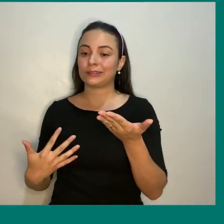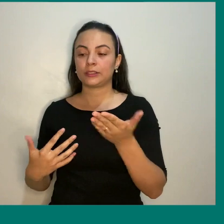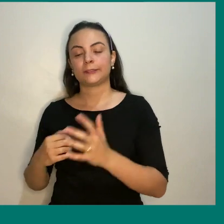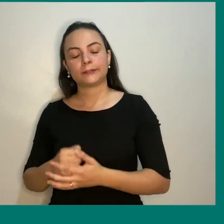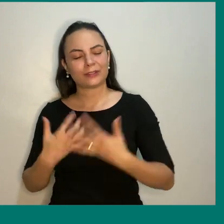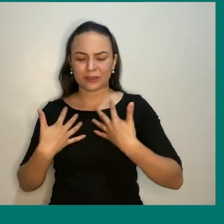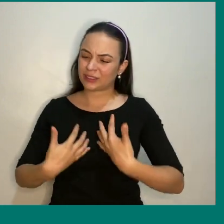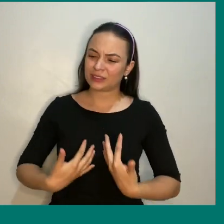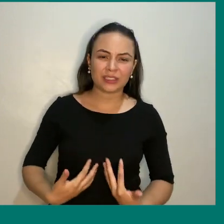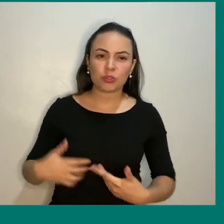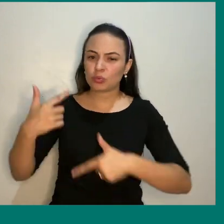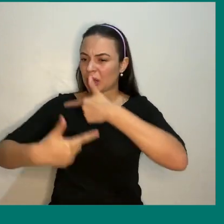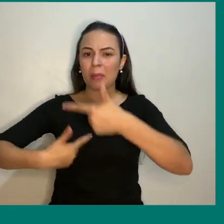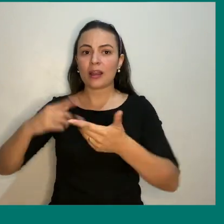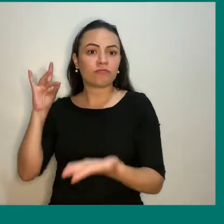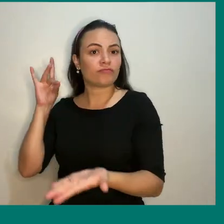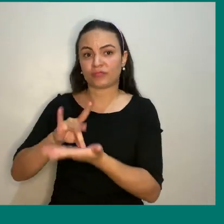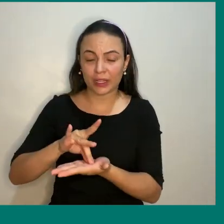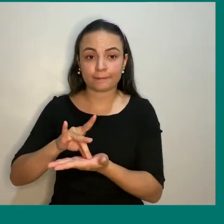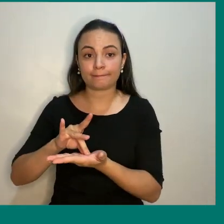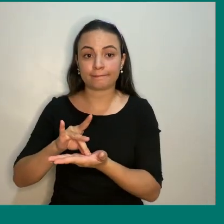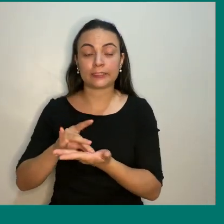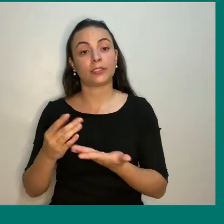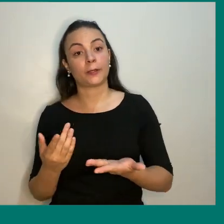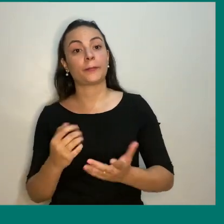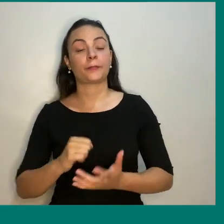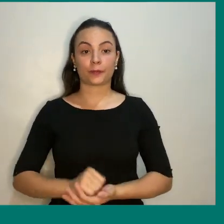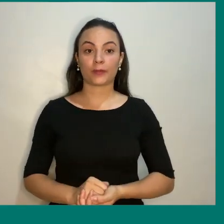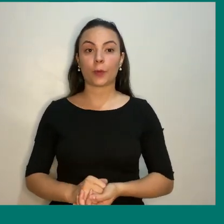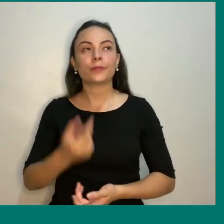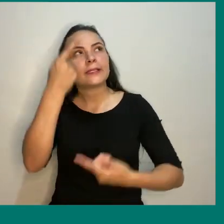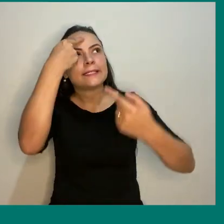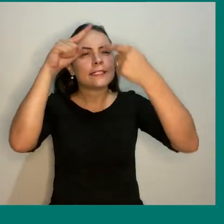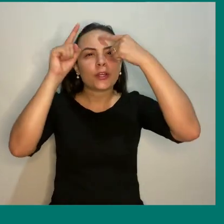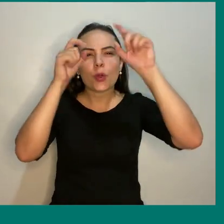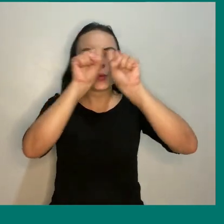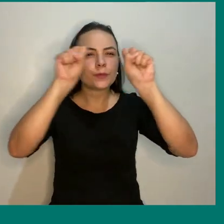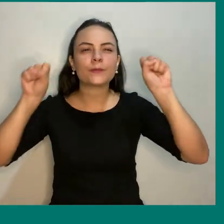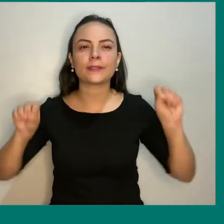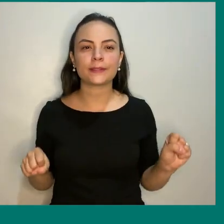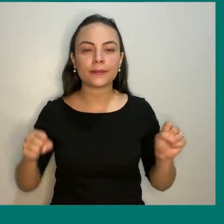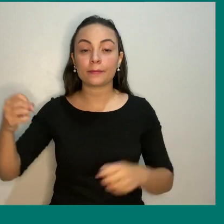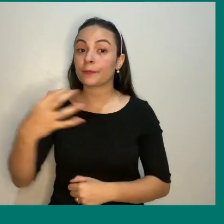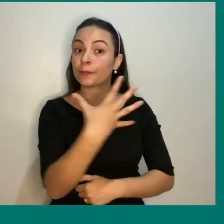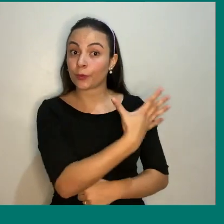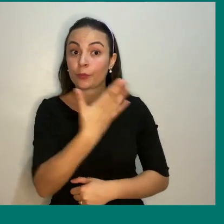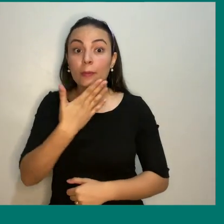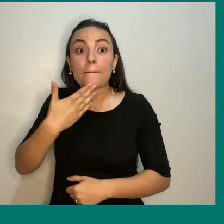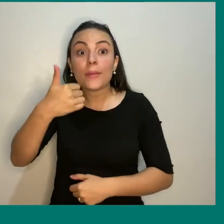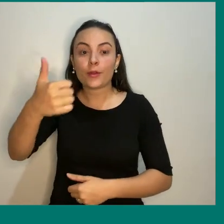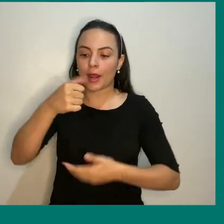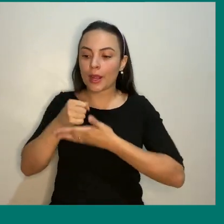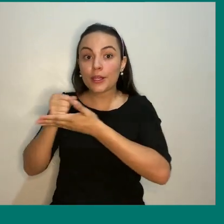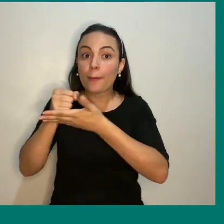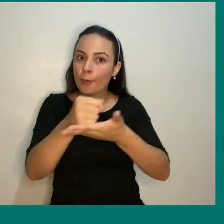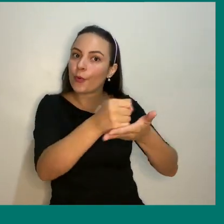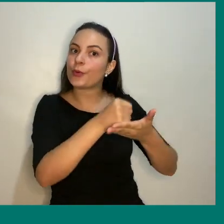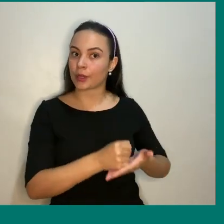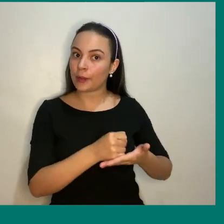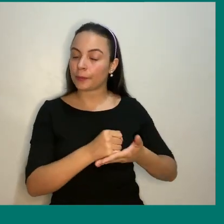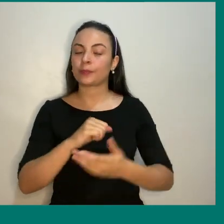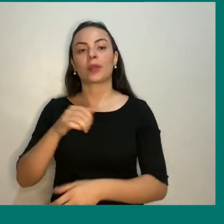feitos de forma manual. Permitindo, assim, que os nossos servidores que atuam nas suas diferentes áreas,